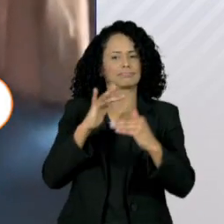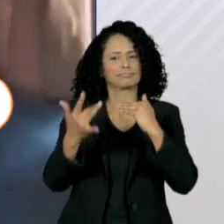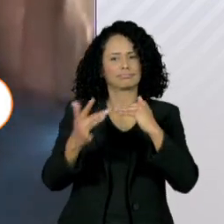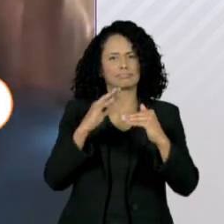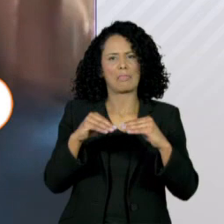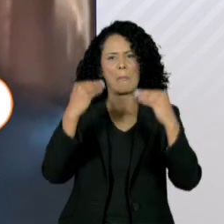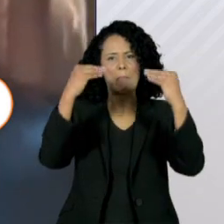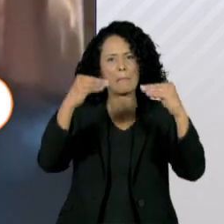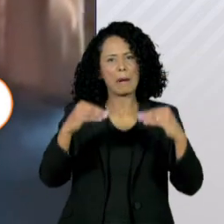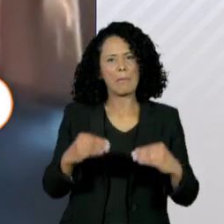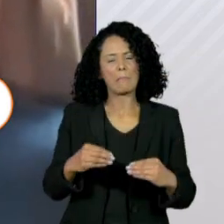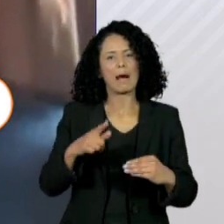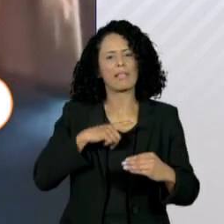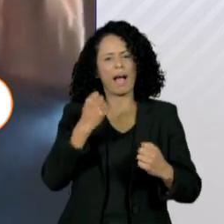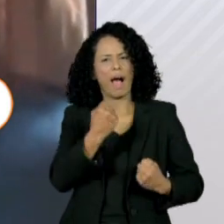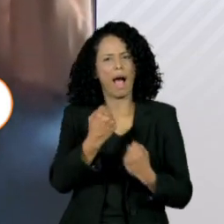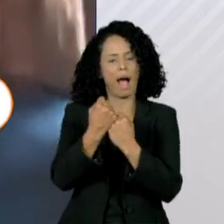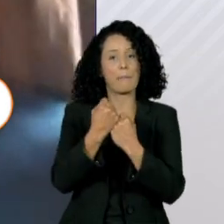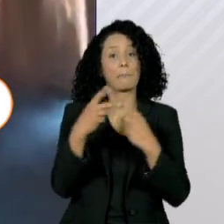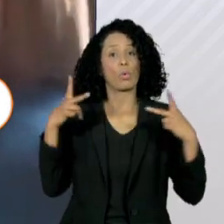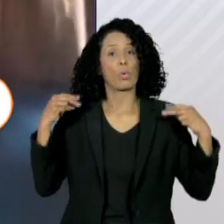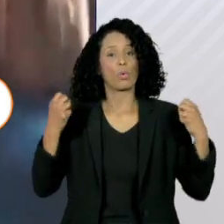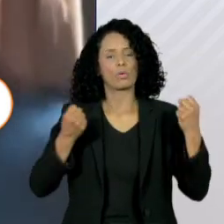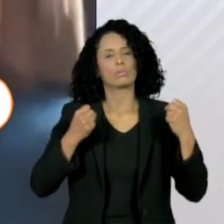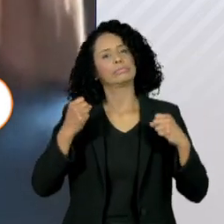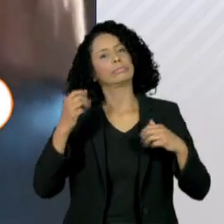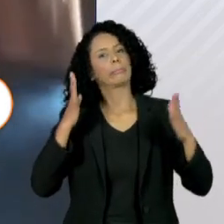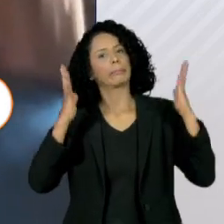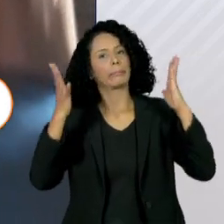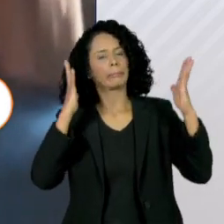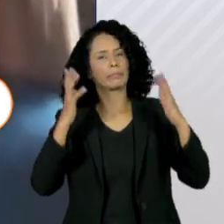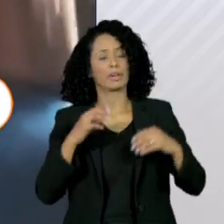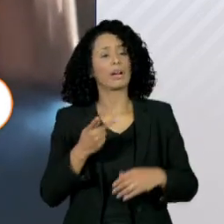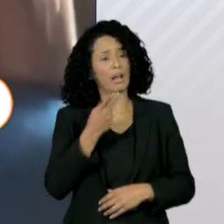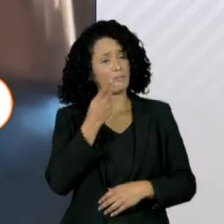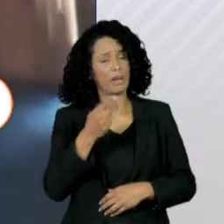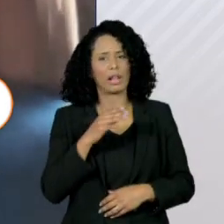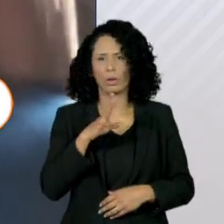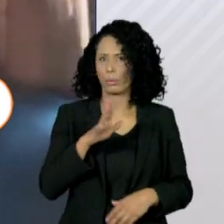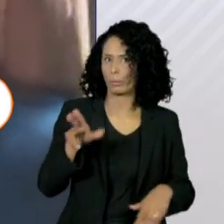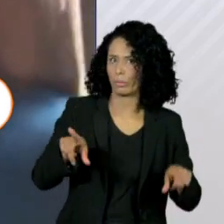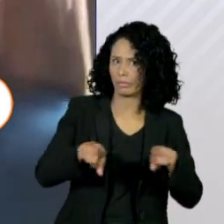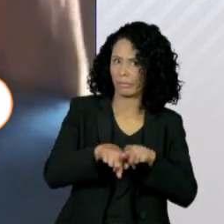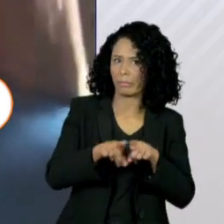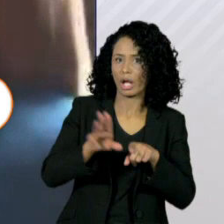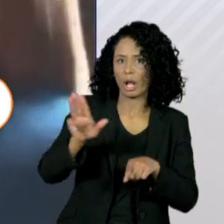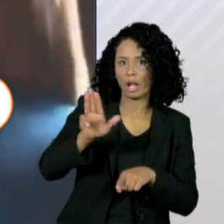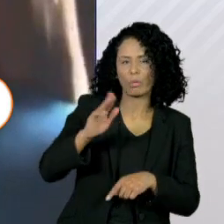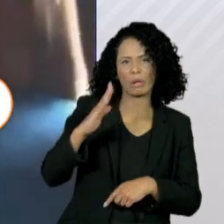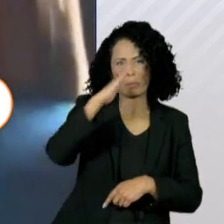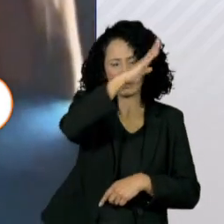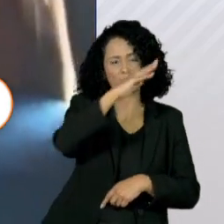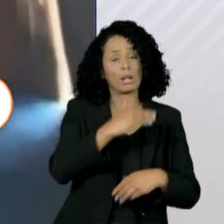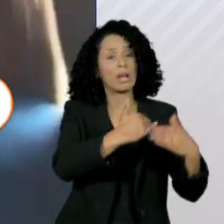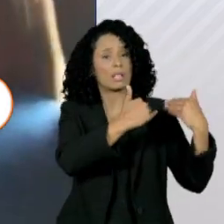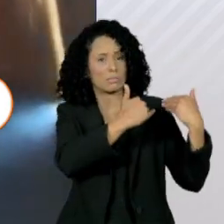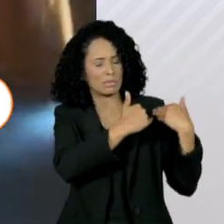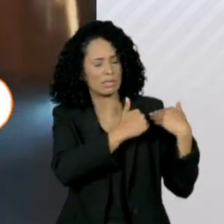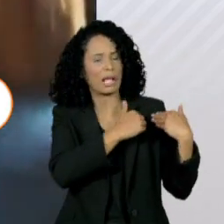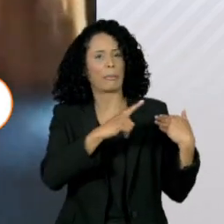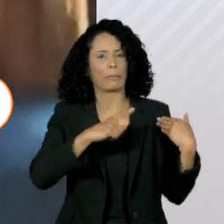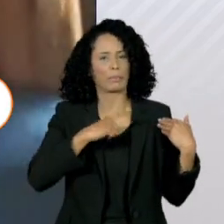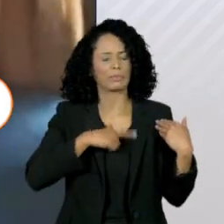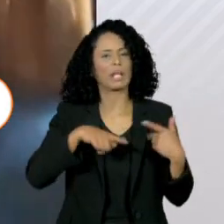caminhoneiros e afirmou que Lula e Bolsonaro são os principais responsáveis pelo suplício da categoria.